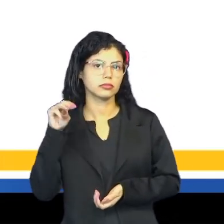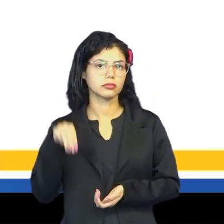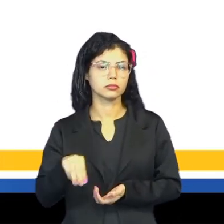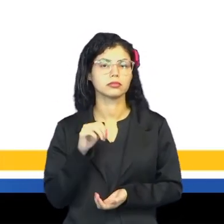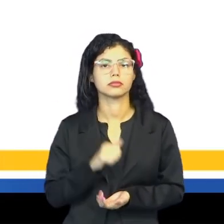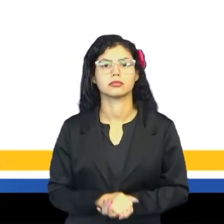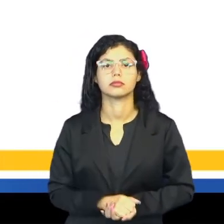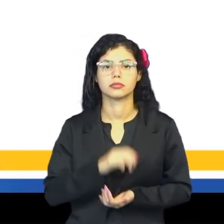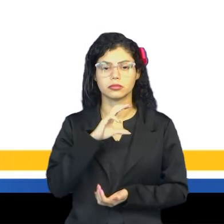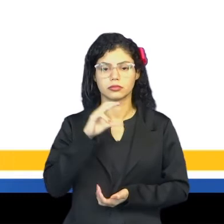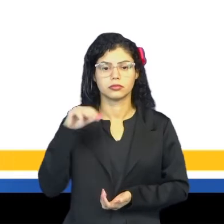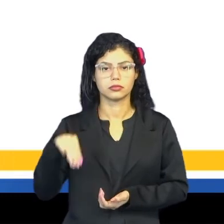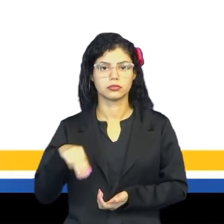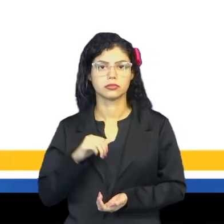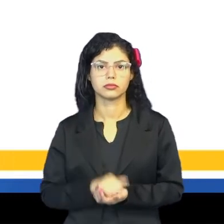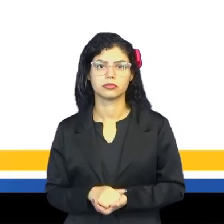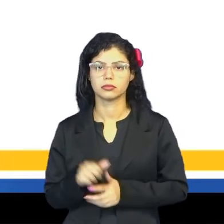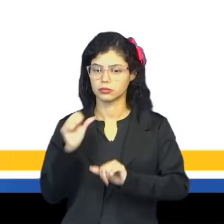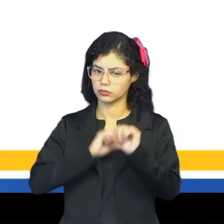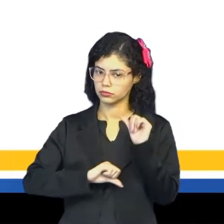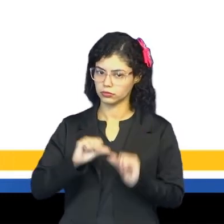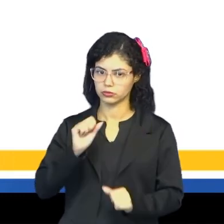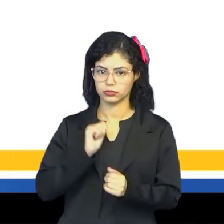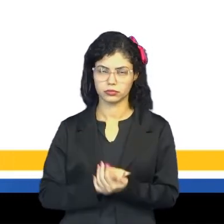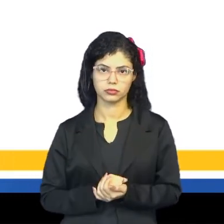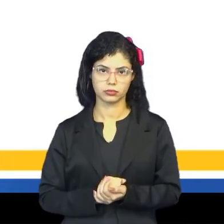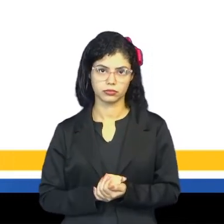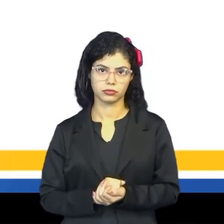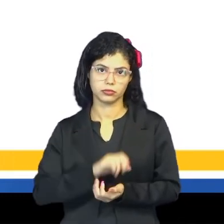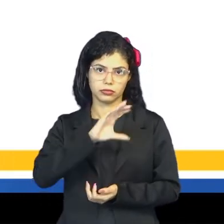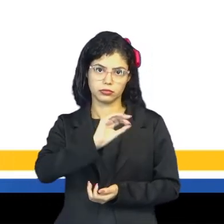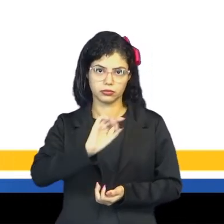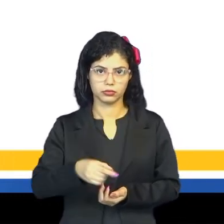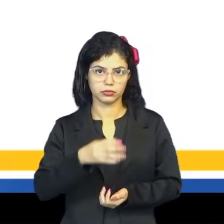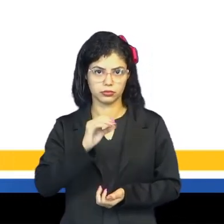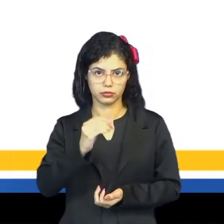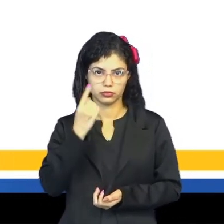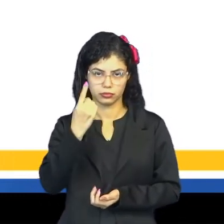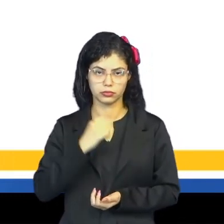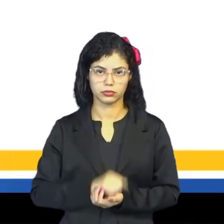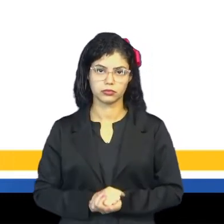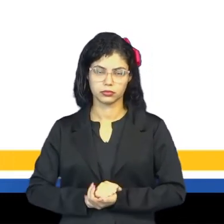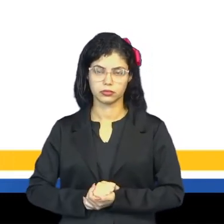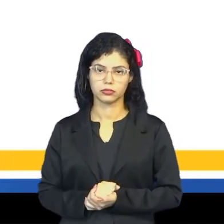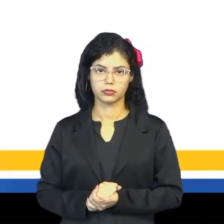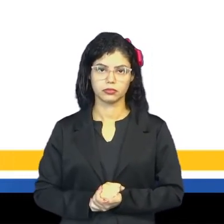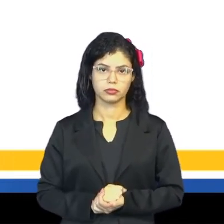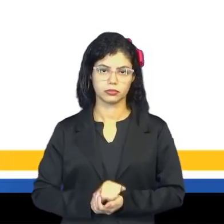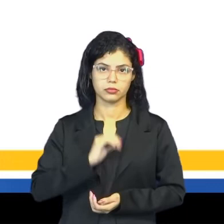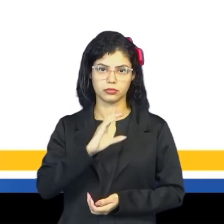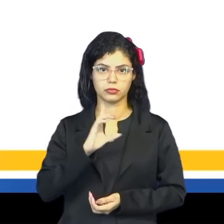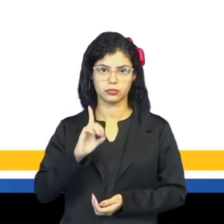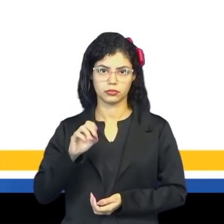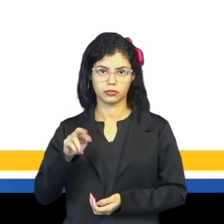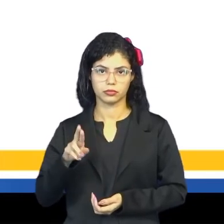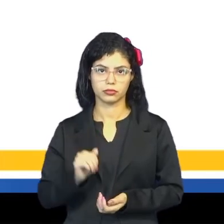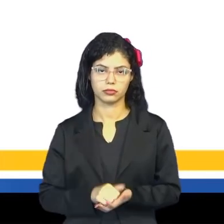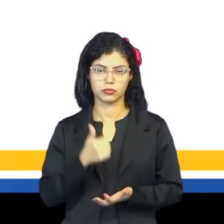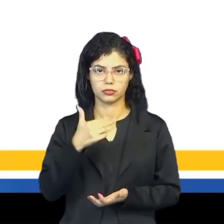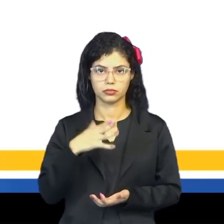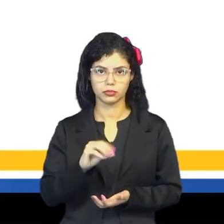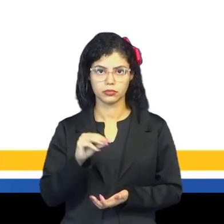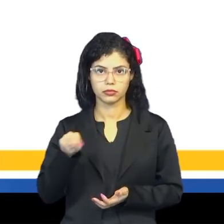é o centímetro, só que o inverso ficaria 0,01. O decímetro, 10 metros.